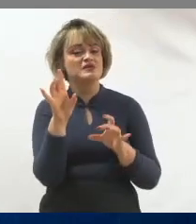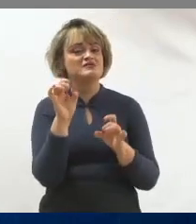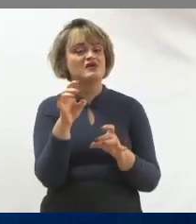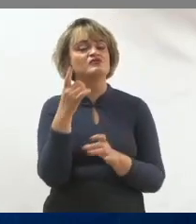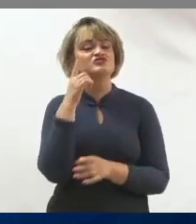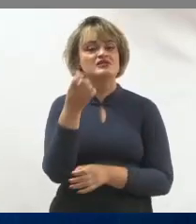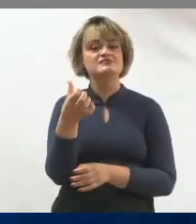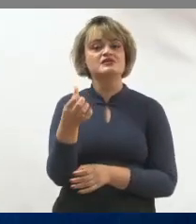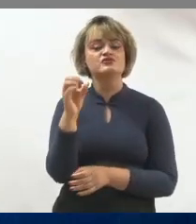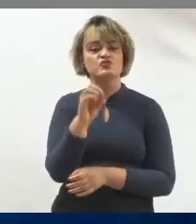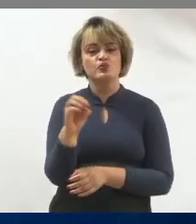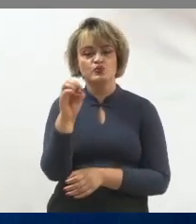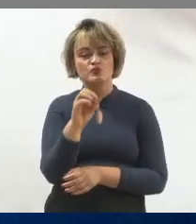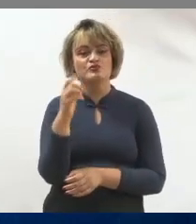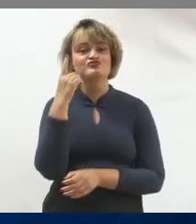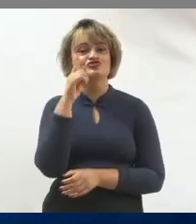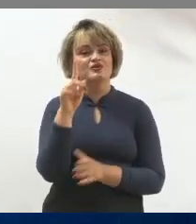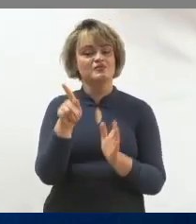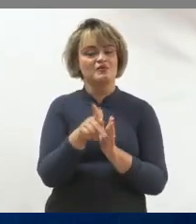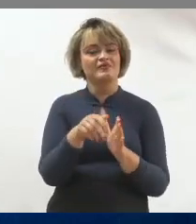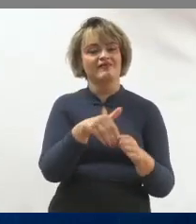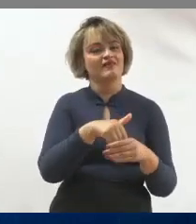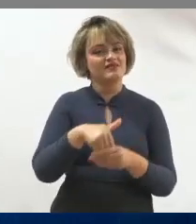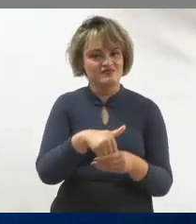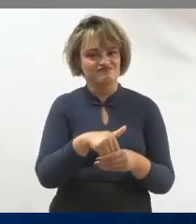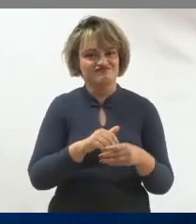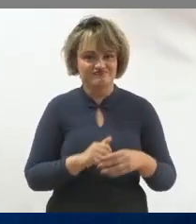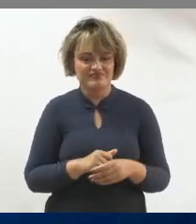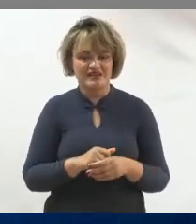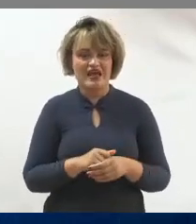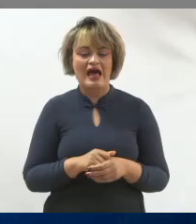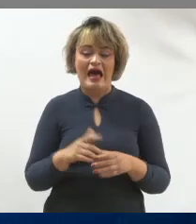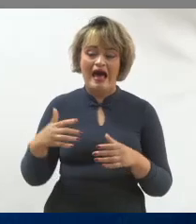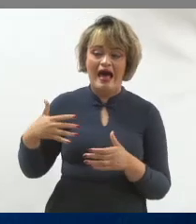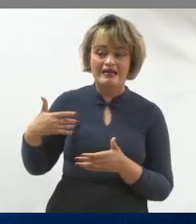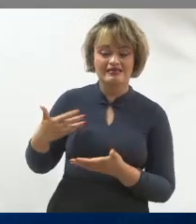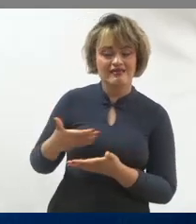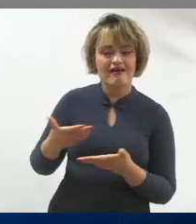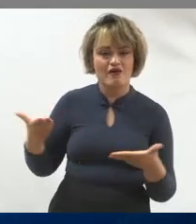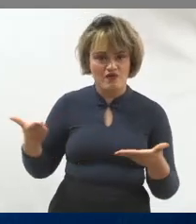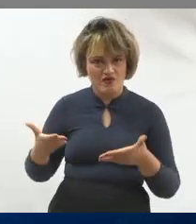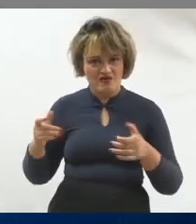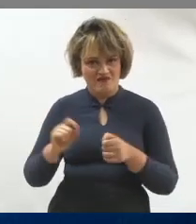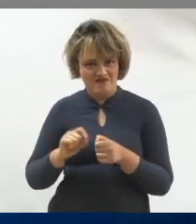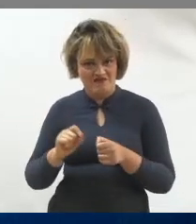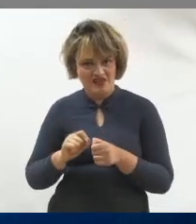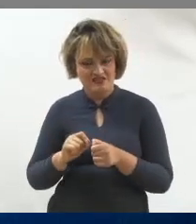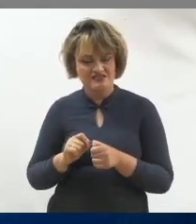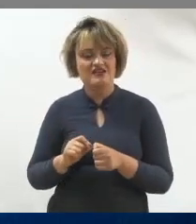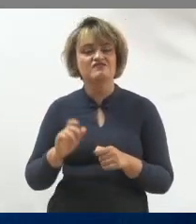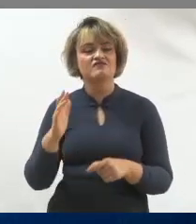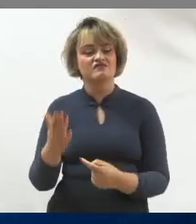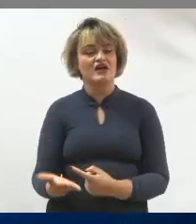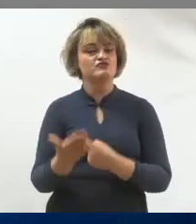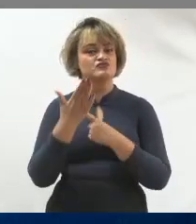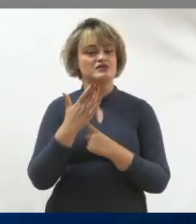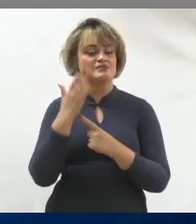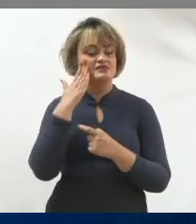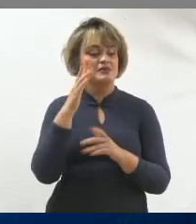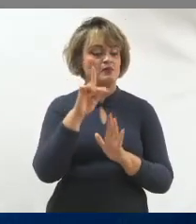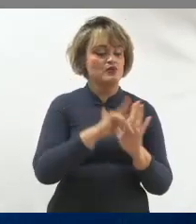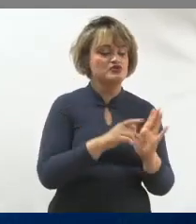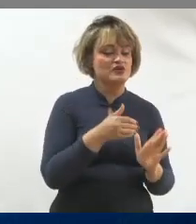no dia 6 de outubro, o dia da eleição. O que fizemos até aqui nesse dia é o que definirá se o nosso projeto irá